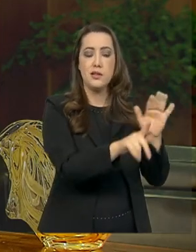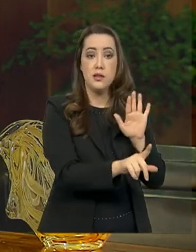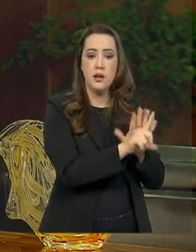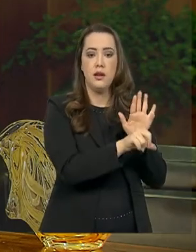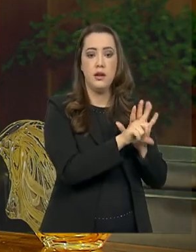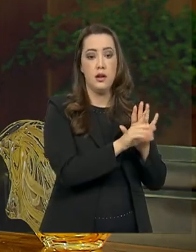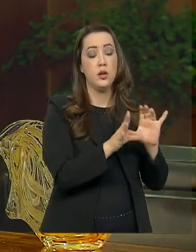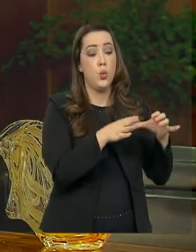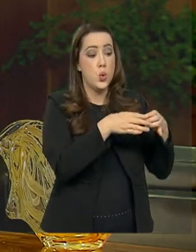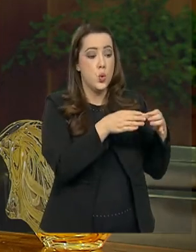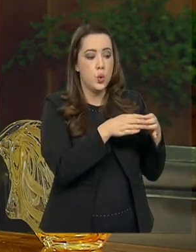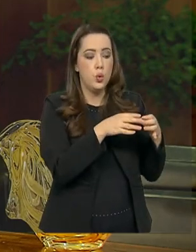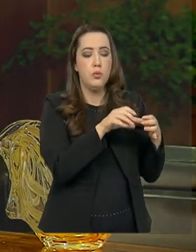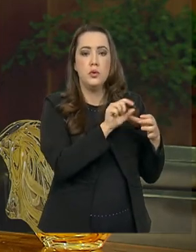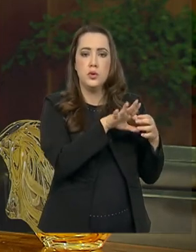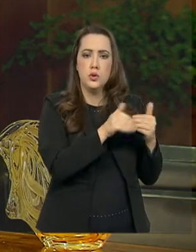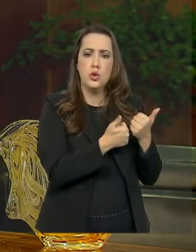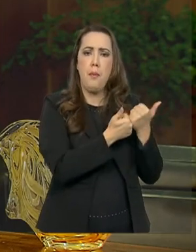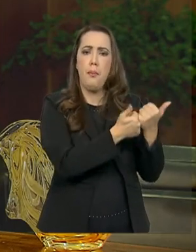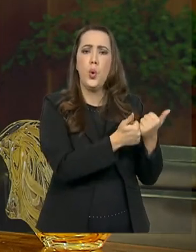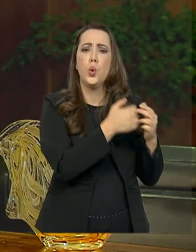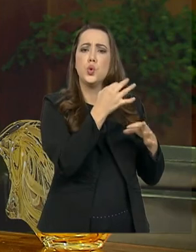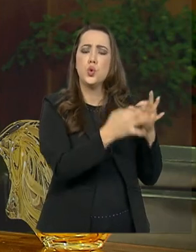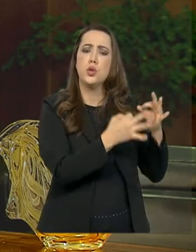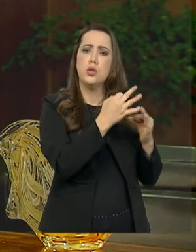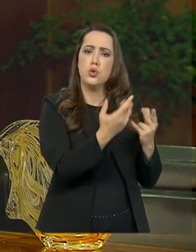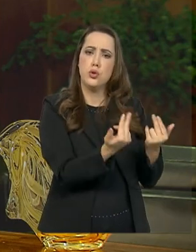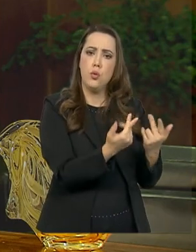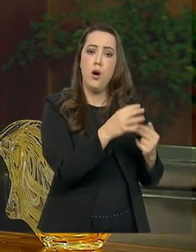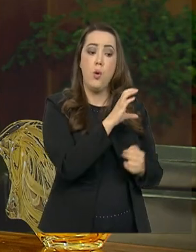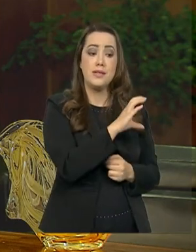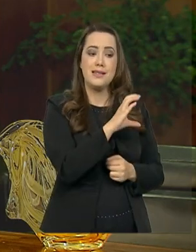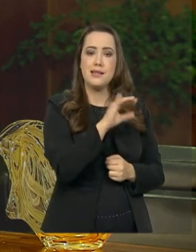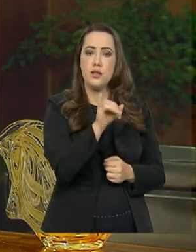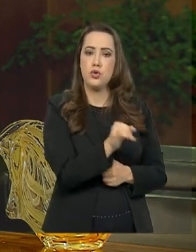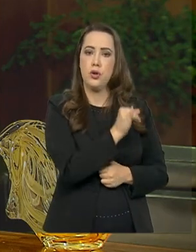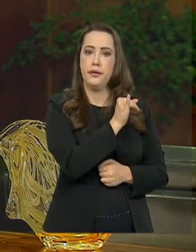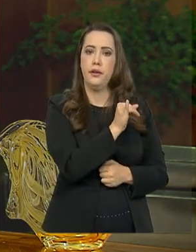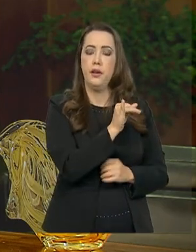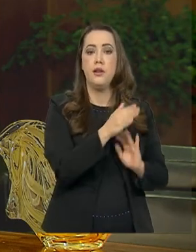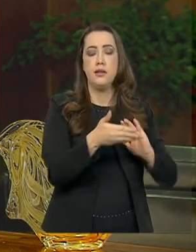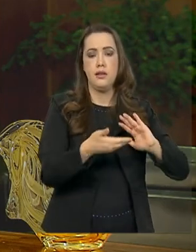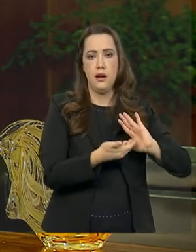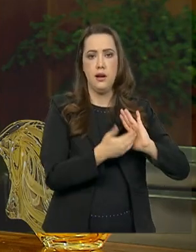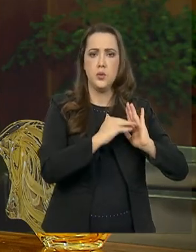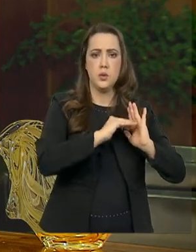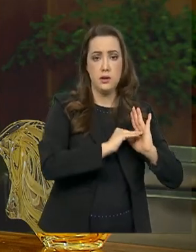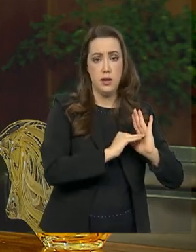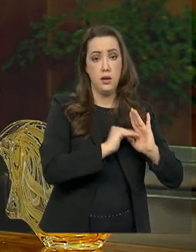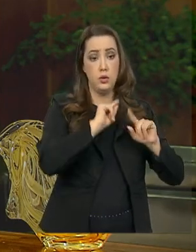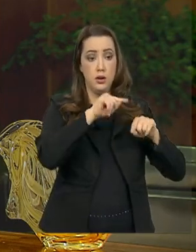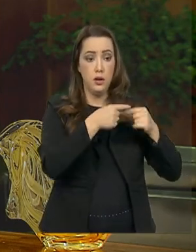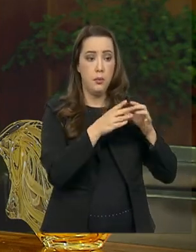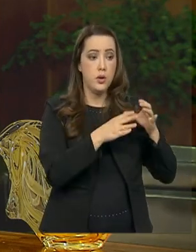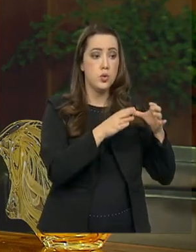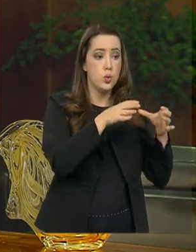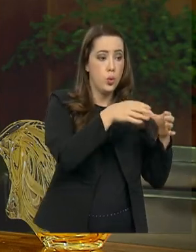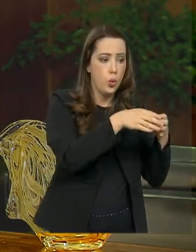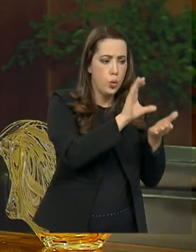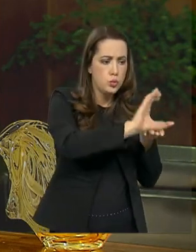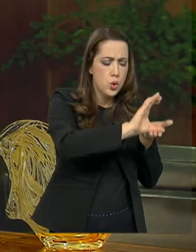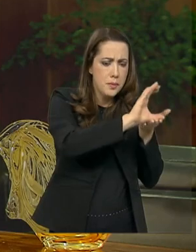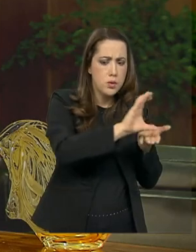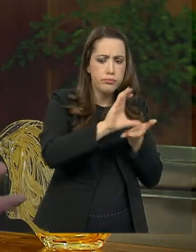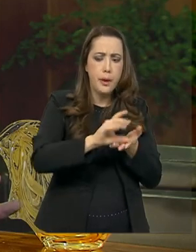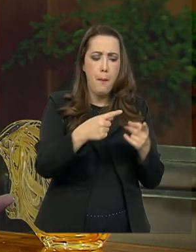a nossa subchefia para assuntos jurídicos, ela atua mais ou menos como a CCJ da Câmara e do Senado. Então, depois que as comissões de mérito debatem determinado